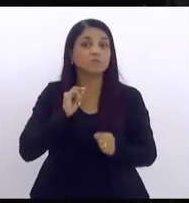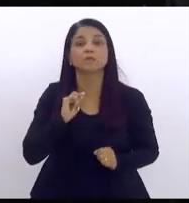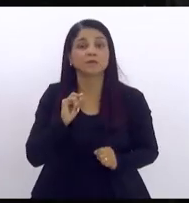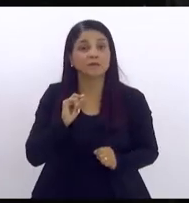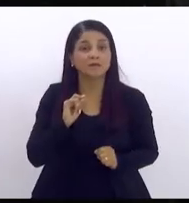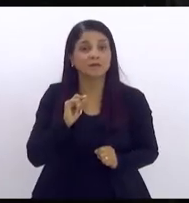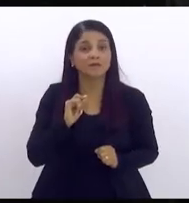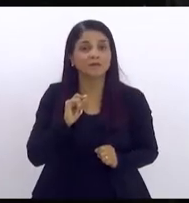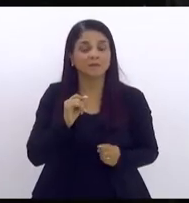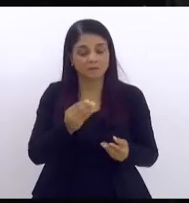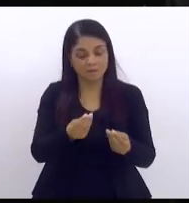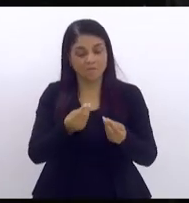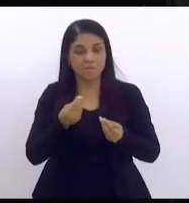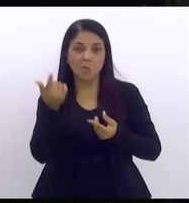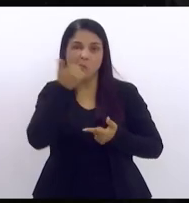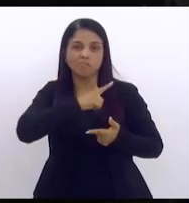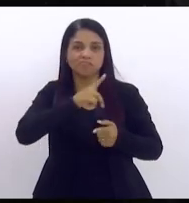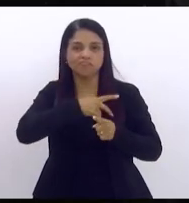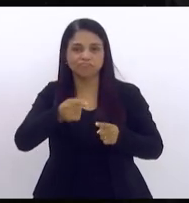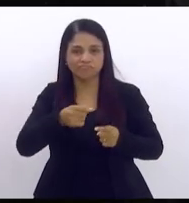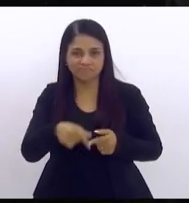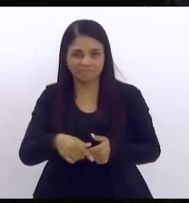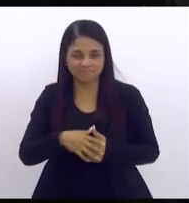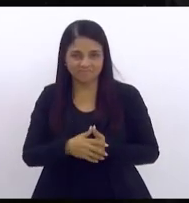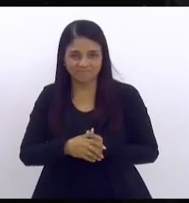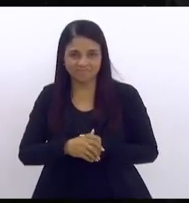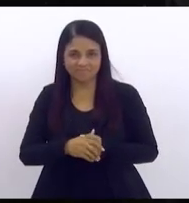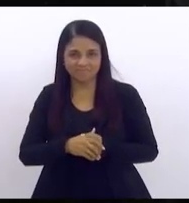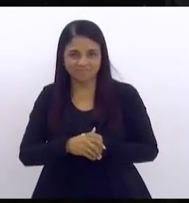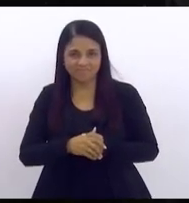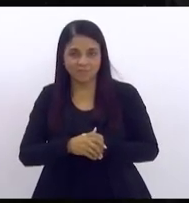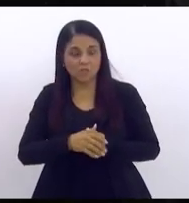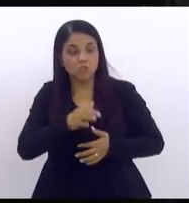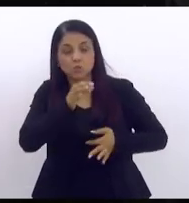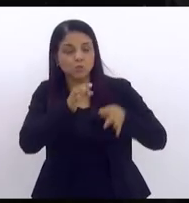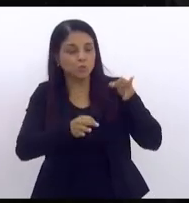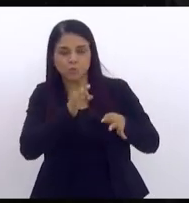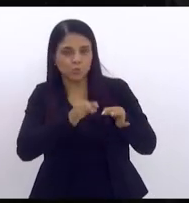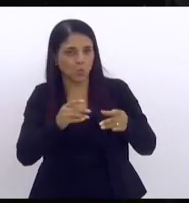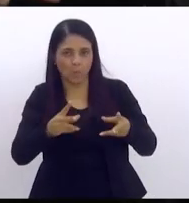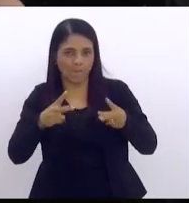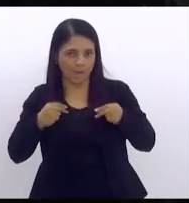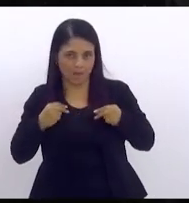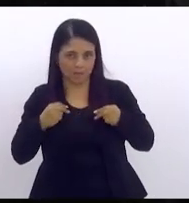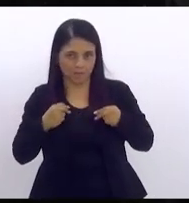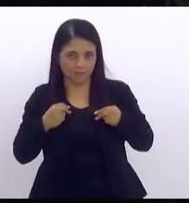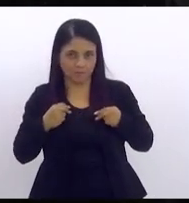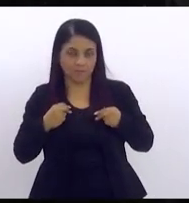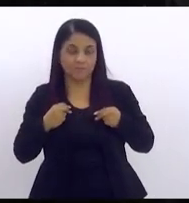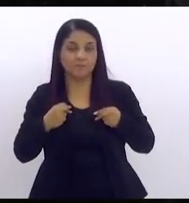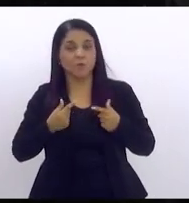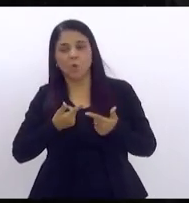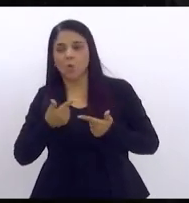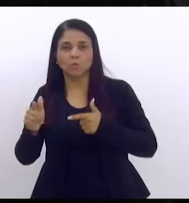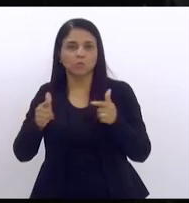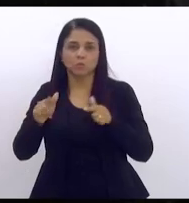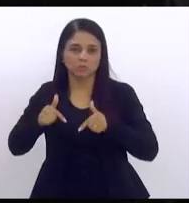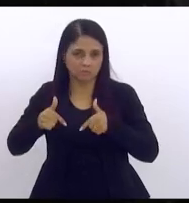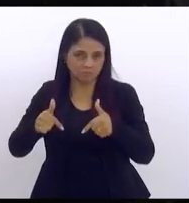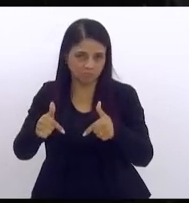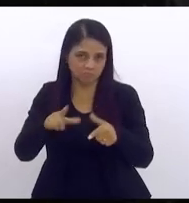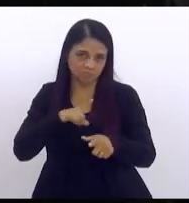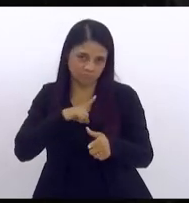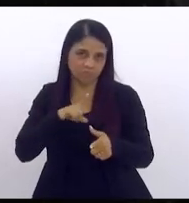me deu a liminar não chegou a julgar no mérito porque outras ações aconteceram e o